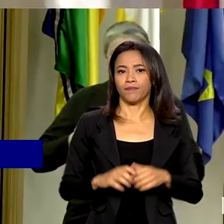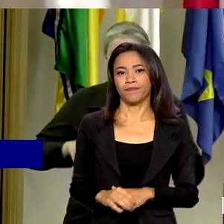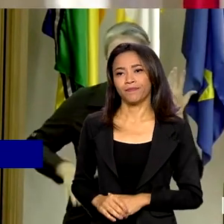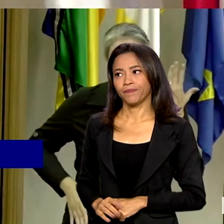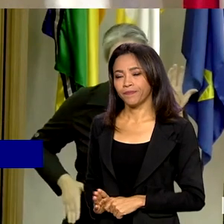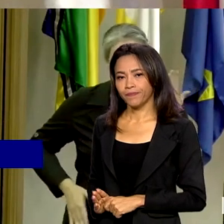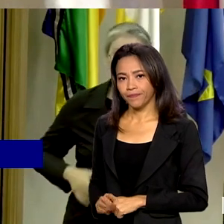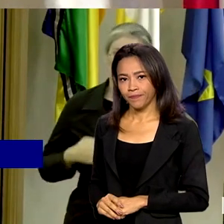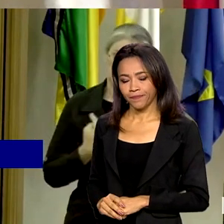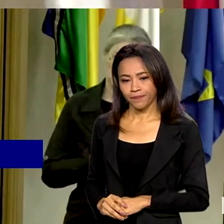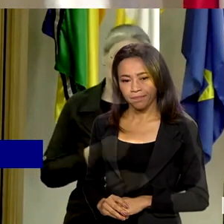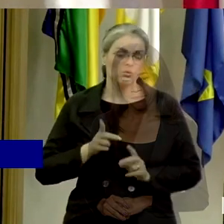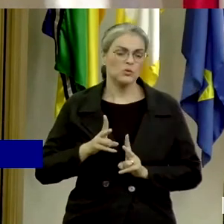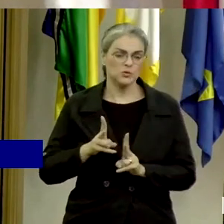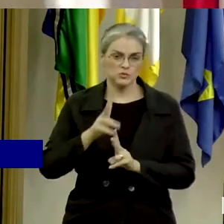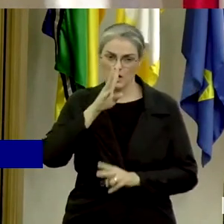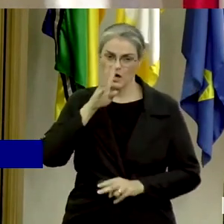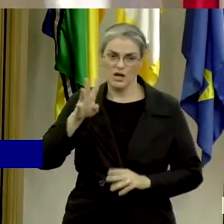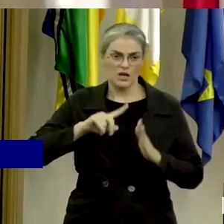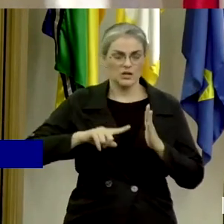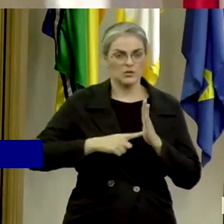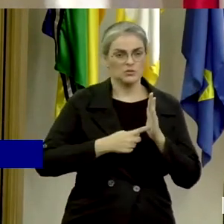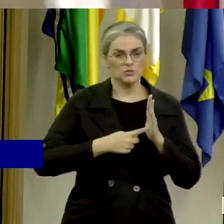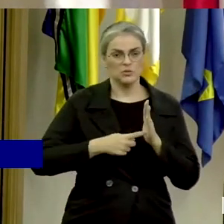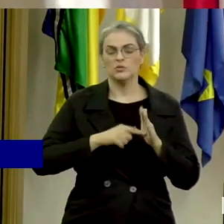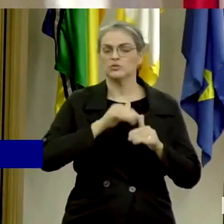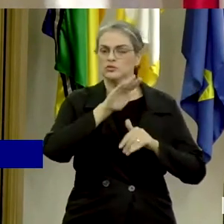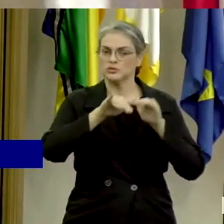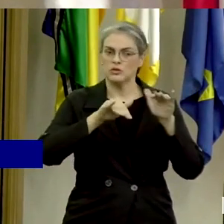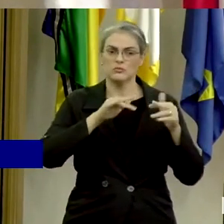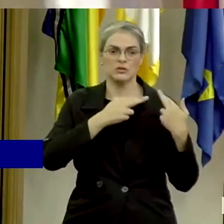denunciando, acionando os órgãos competentes,